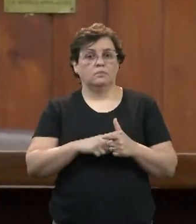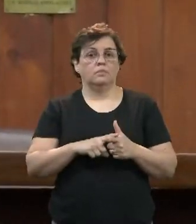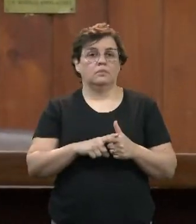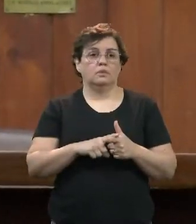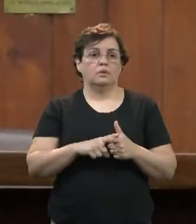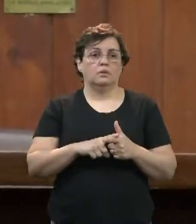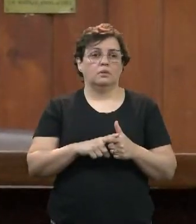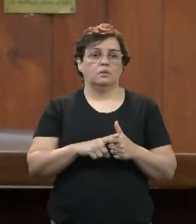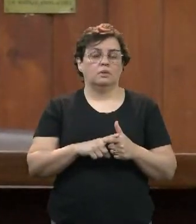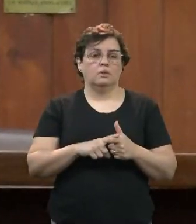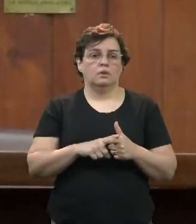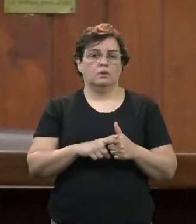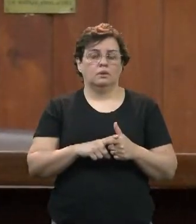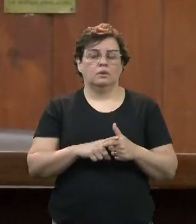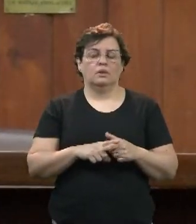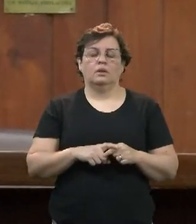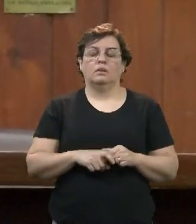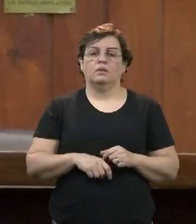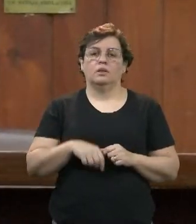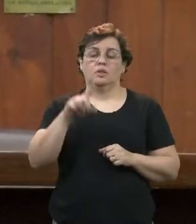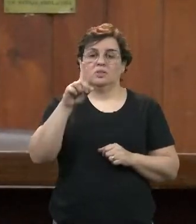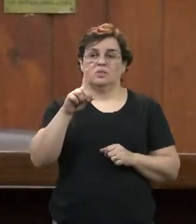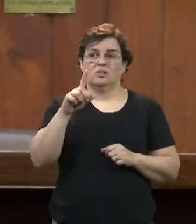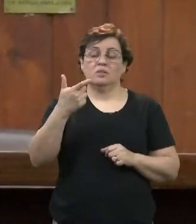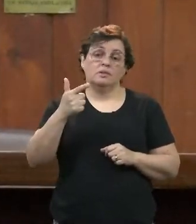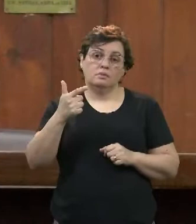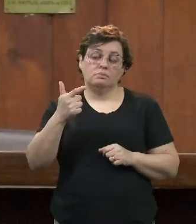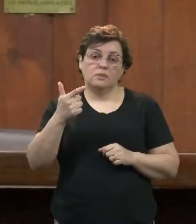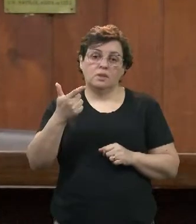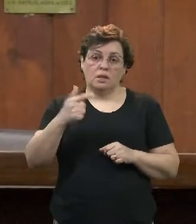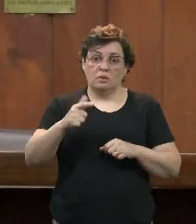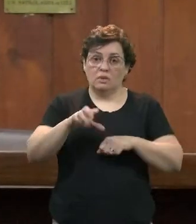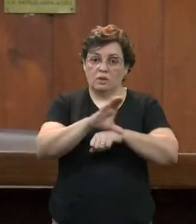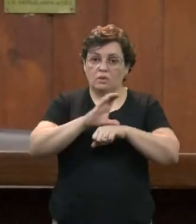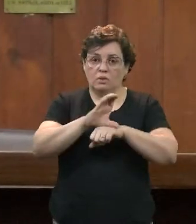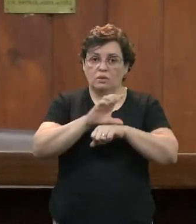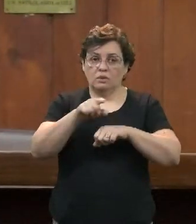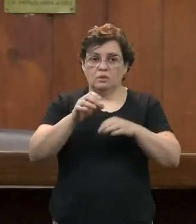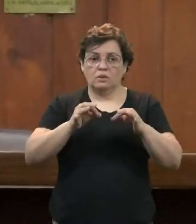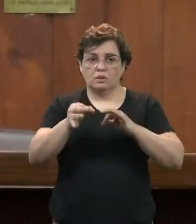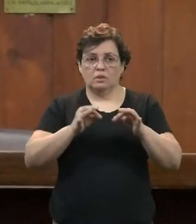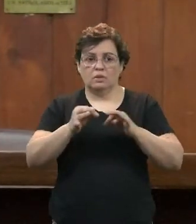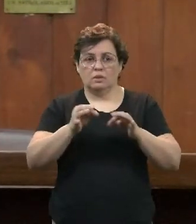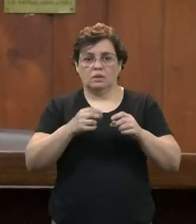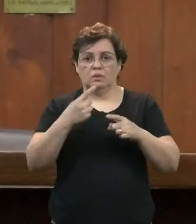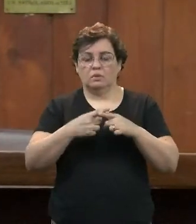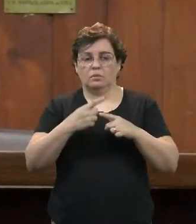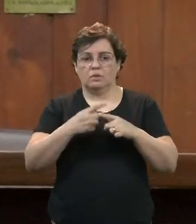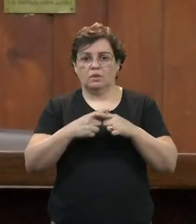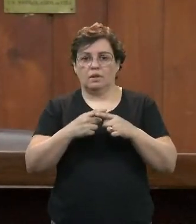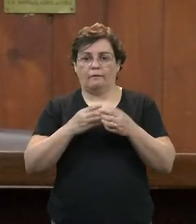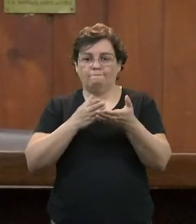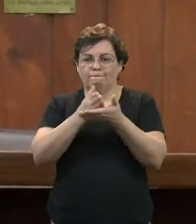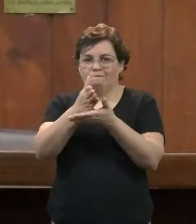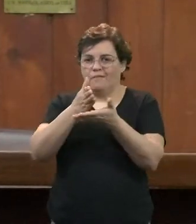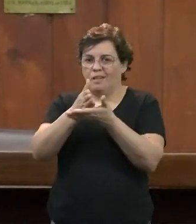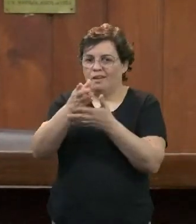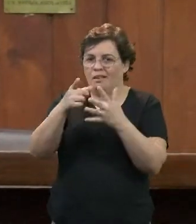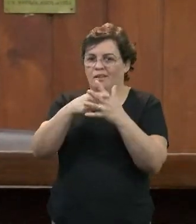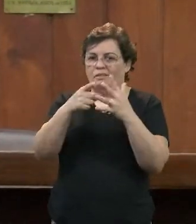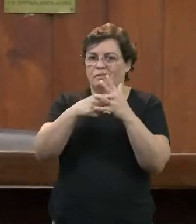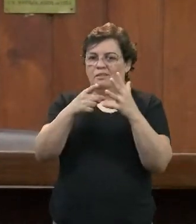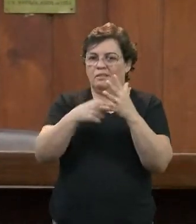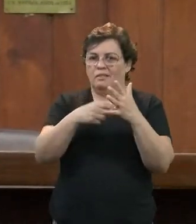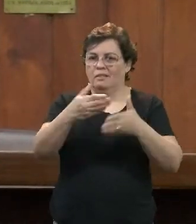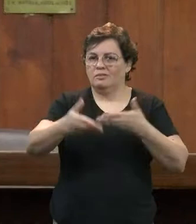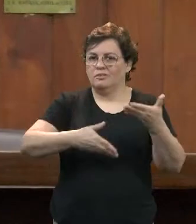de ser arguido uma inconstitucionalidade, porque interfere na relação jurídica entre cliente e banco, como foi dito pelo